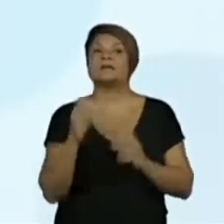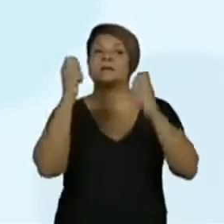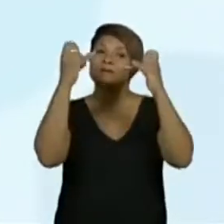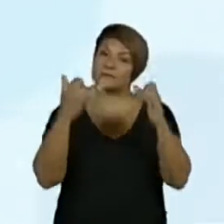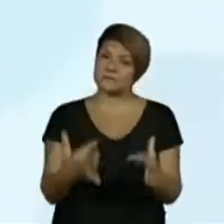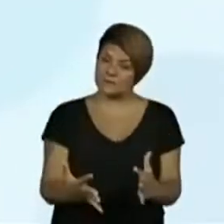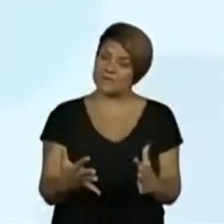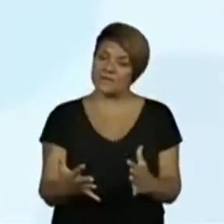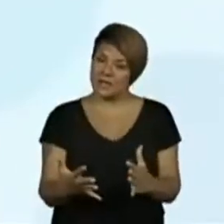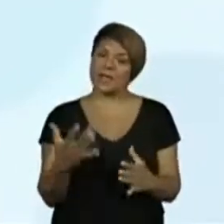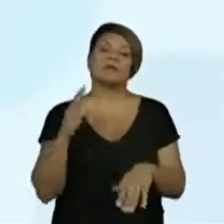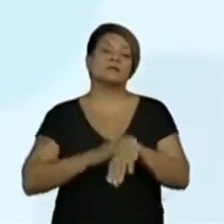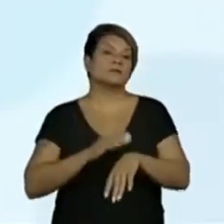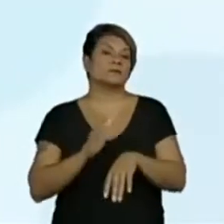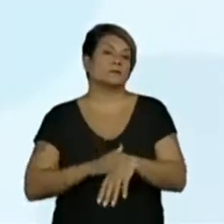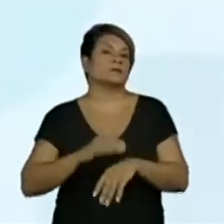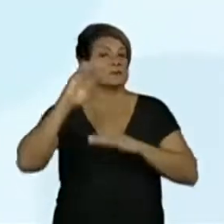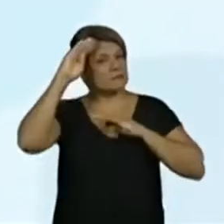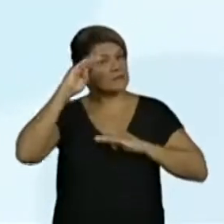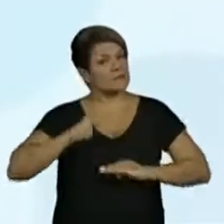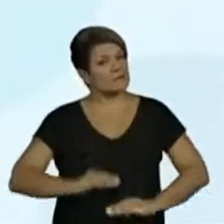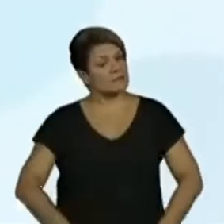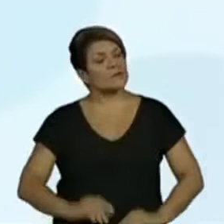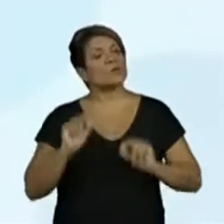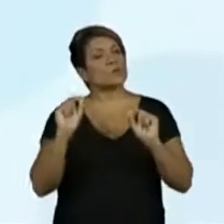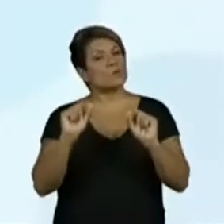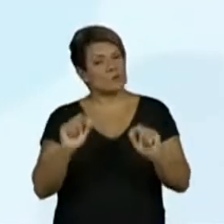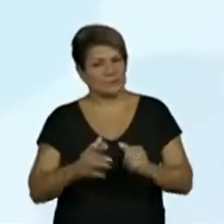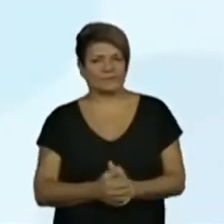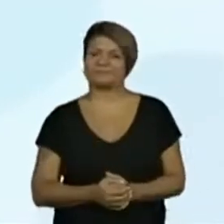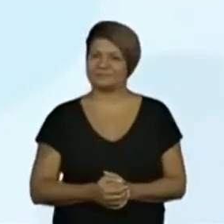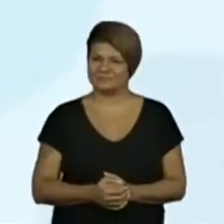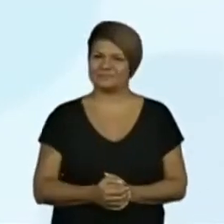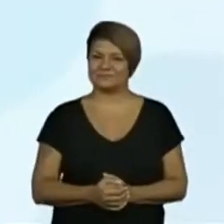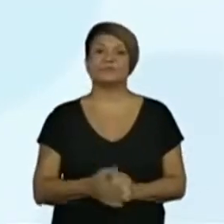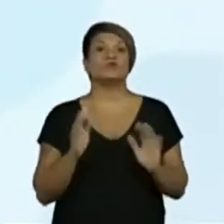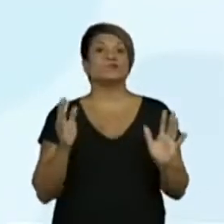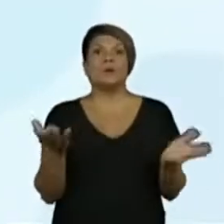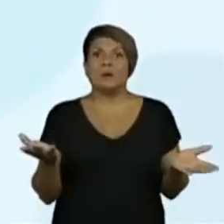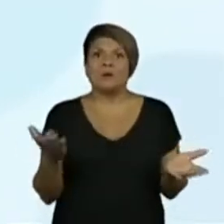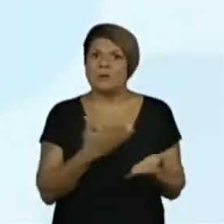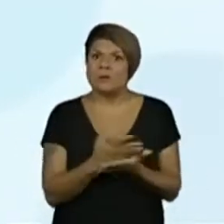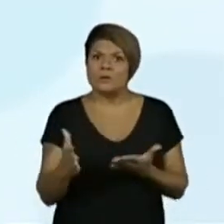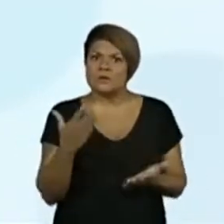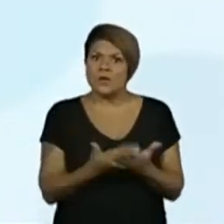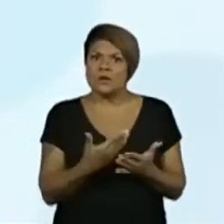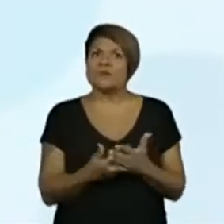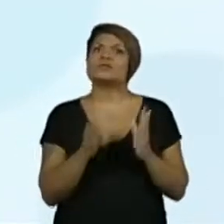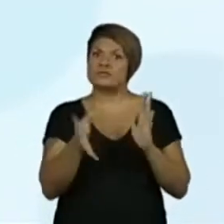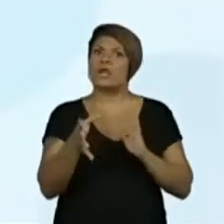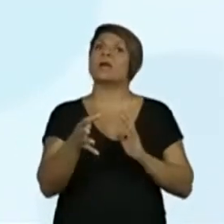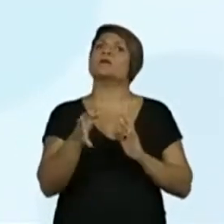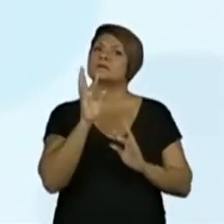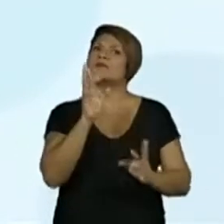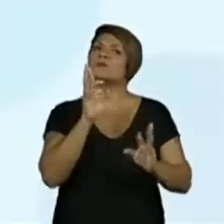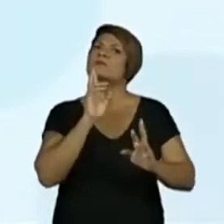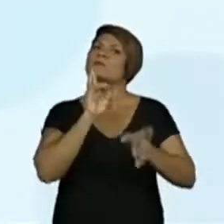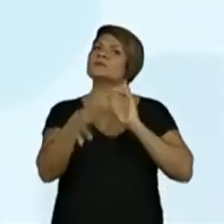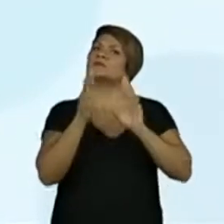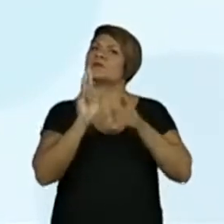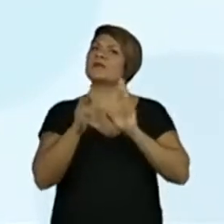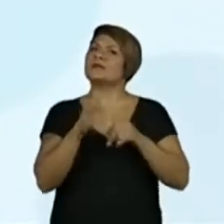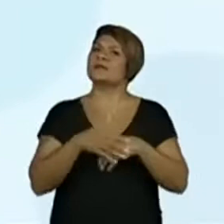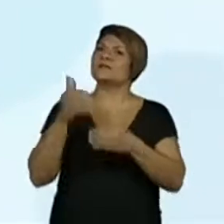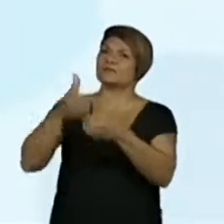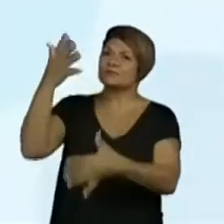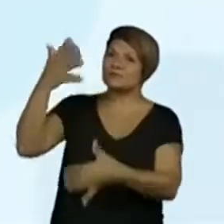as funções de cada parte. Nós nem começamos a aula, professora Kelly, já estão respondendo a sua pergunta de